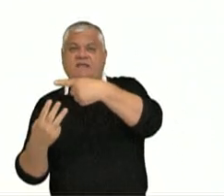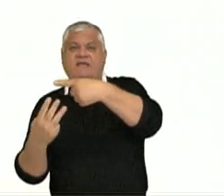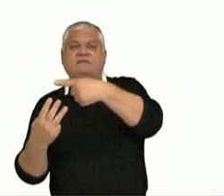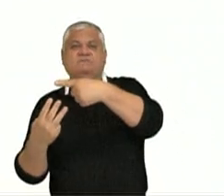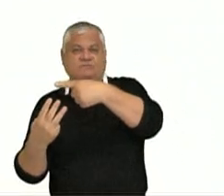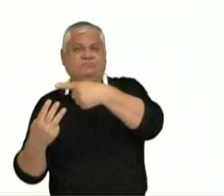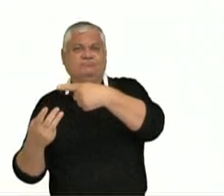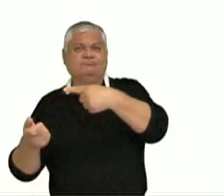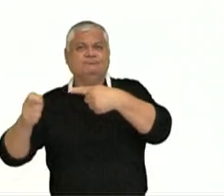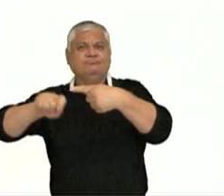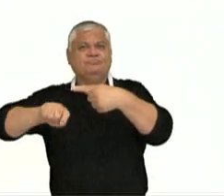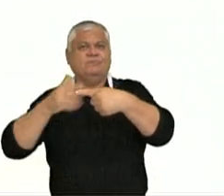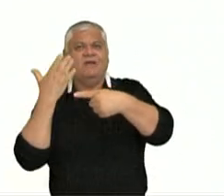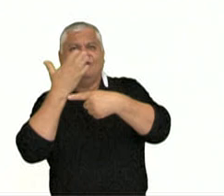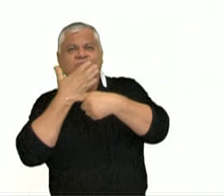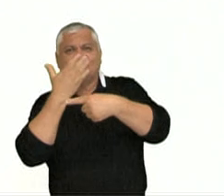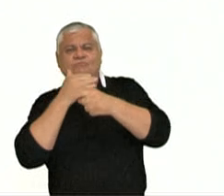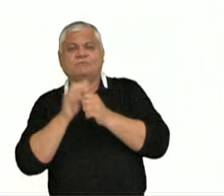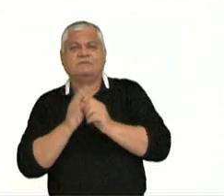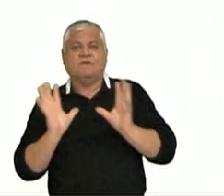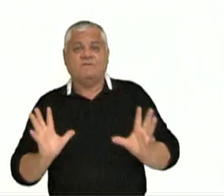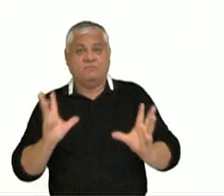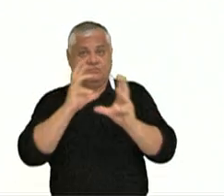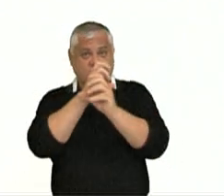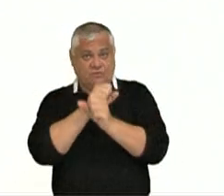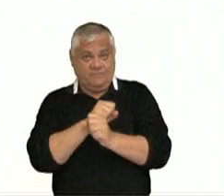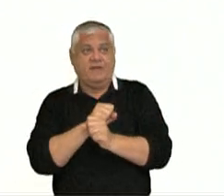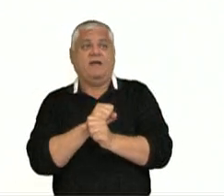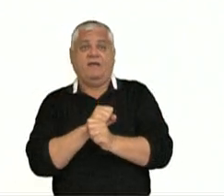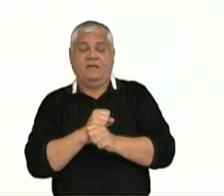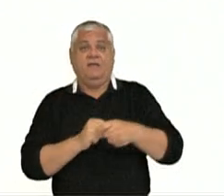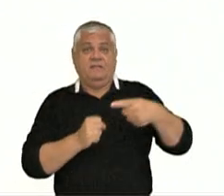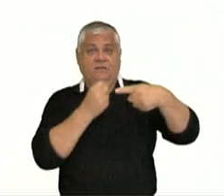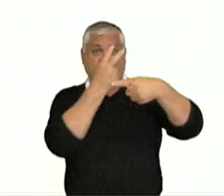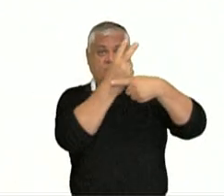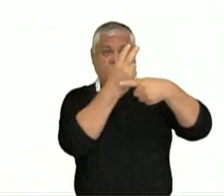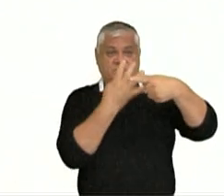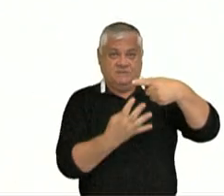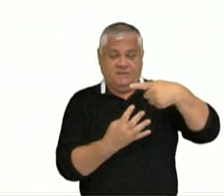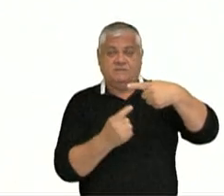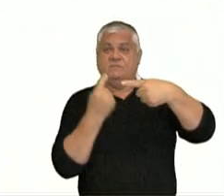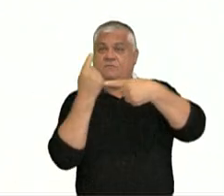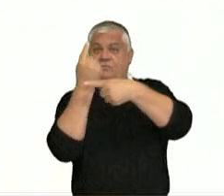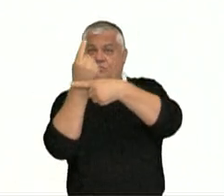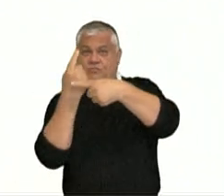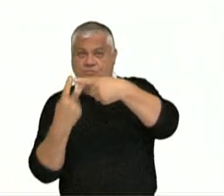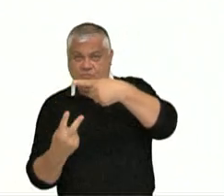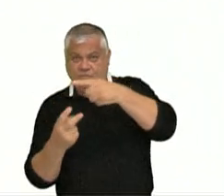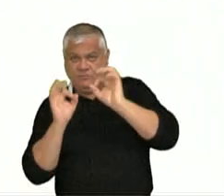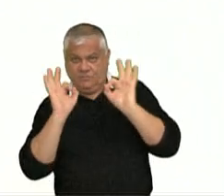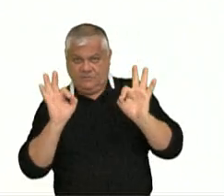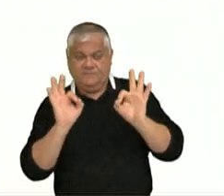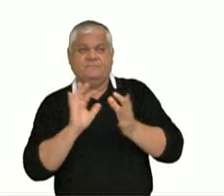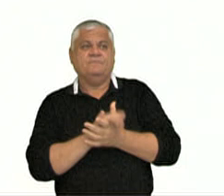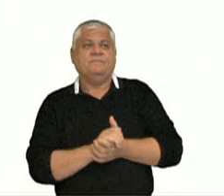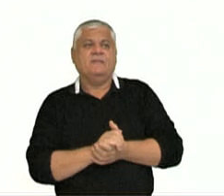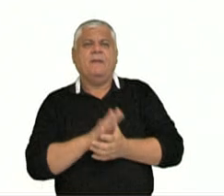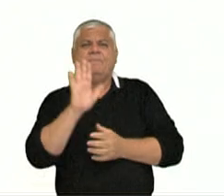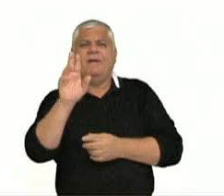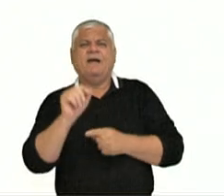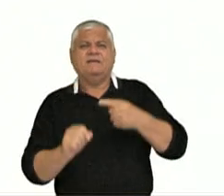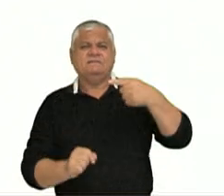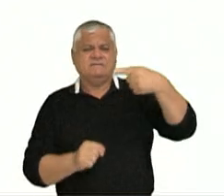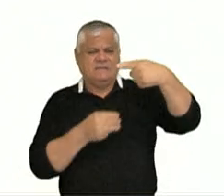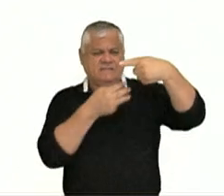xícara de açúcar. Então, nós vamos somar dois terços mais meio, tudo bem? Bom, nós não podemos